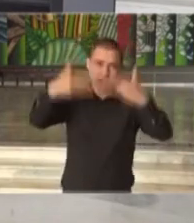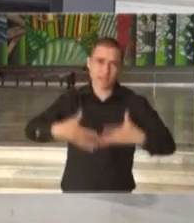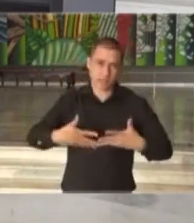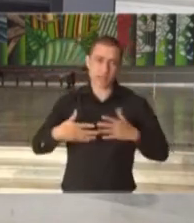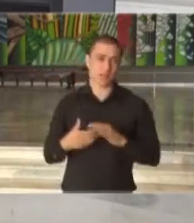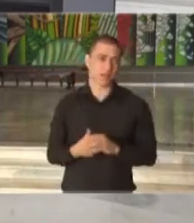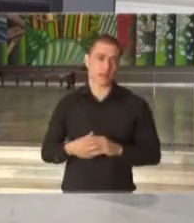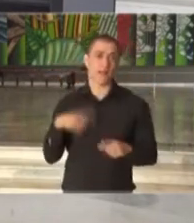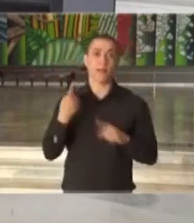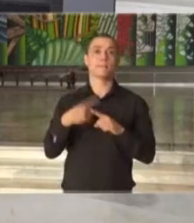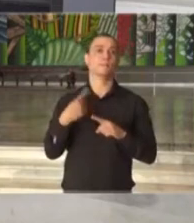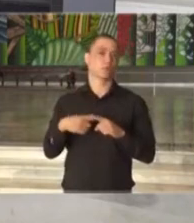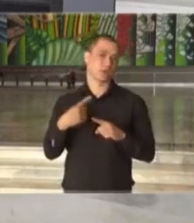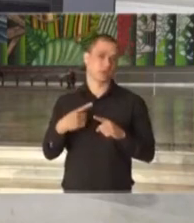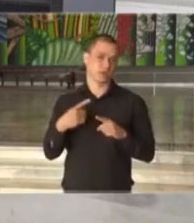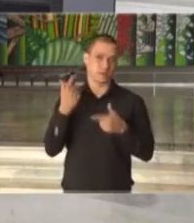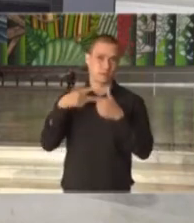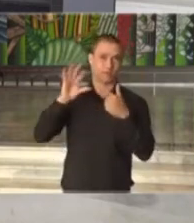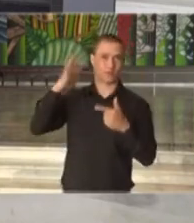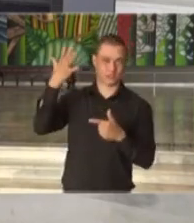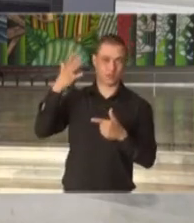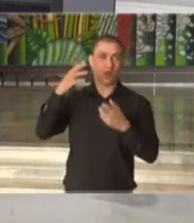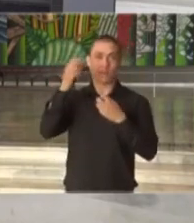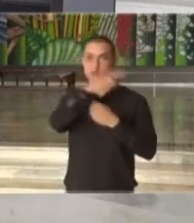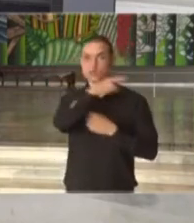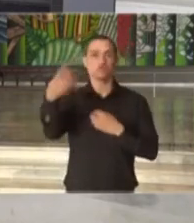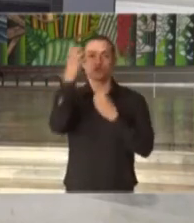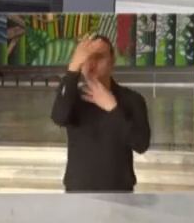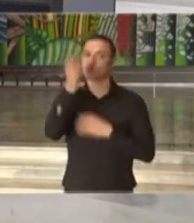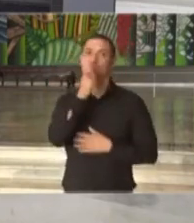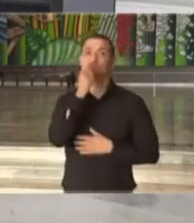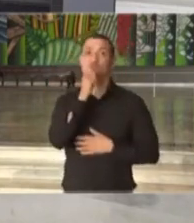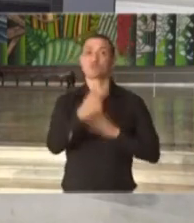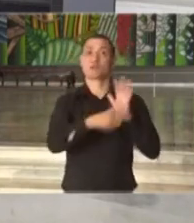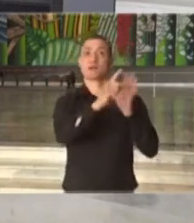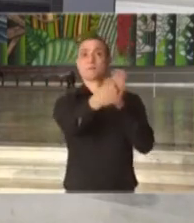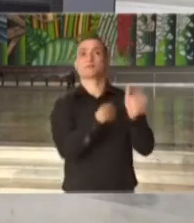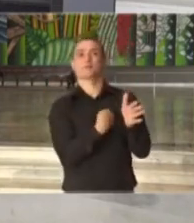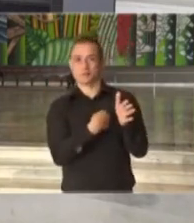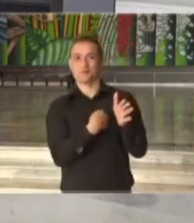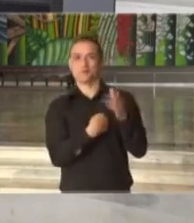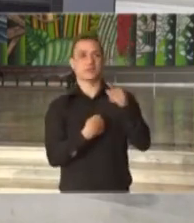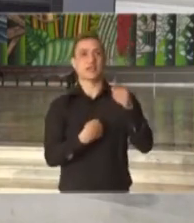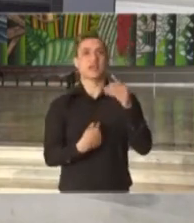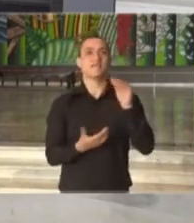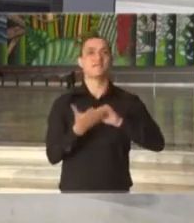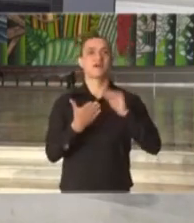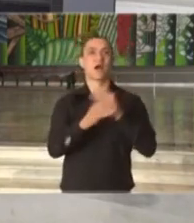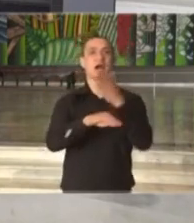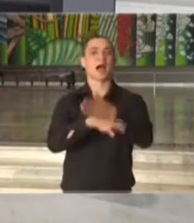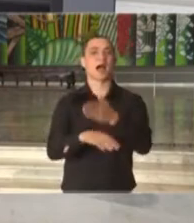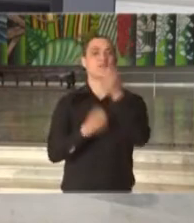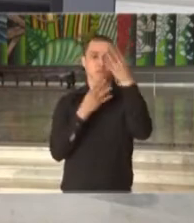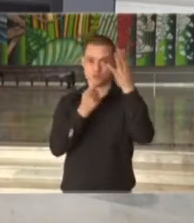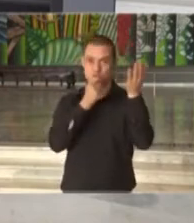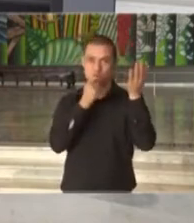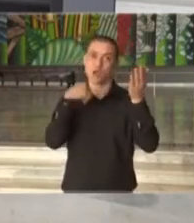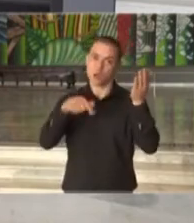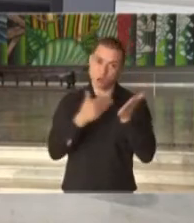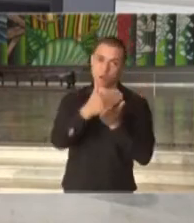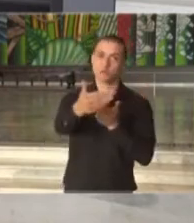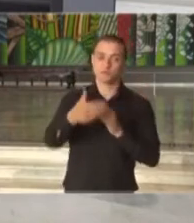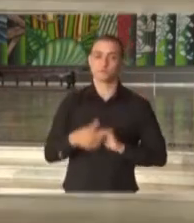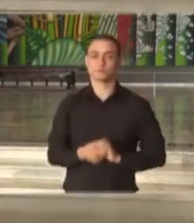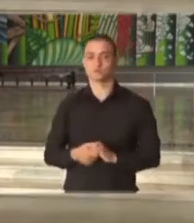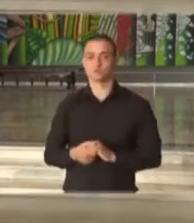que os jornalistas, por não terem essa informação, formulam suas perguntas sem ter acesso à informação que agora estamos